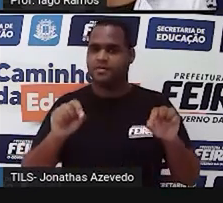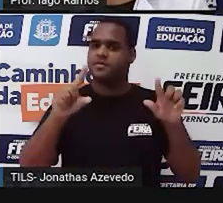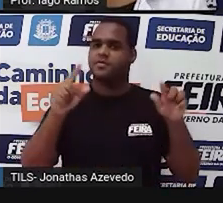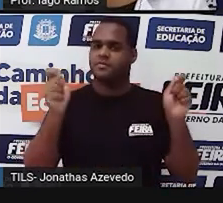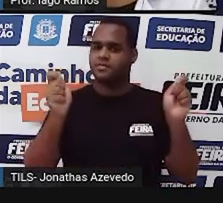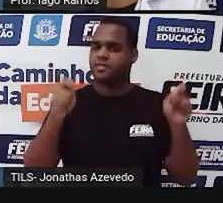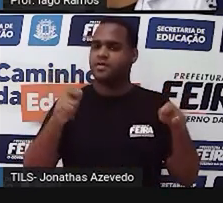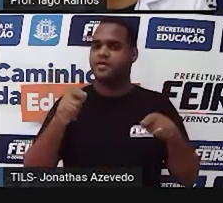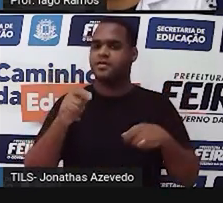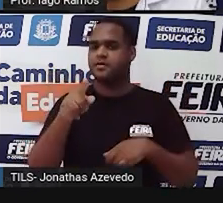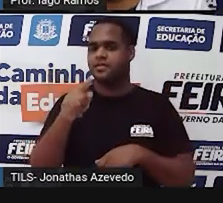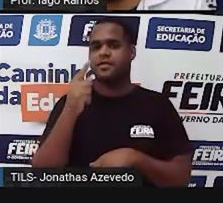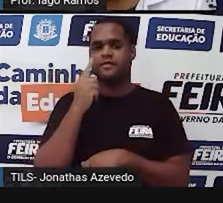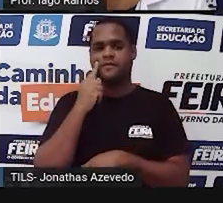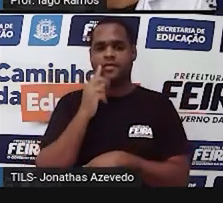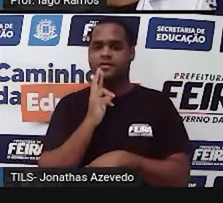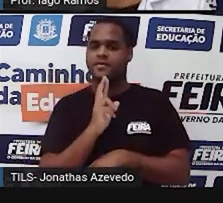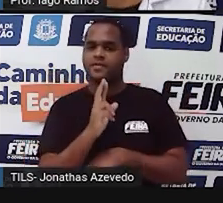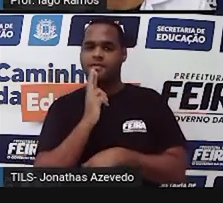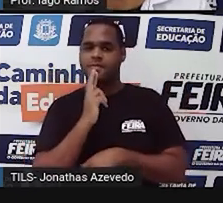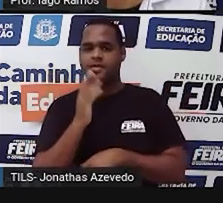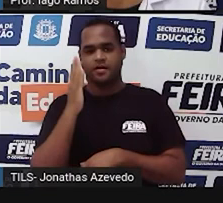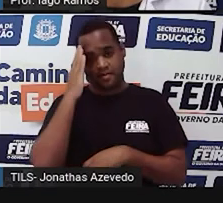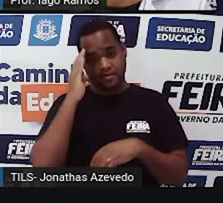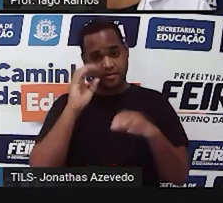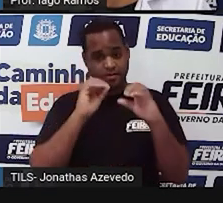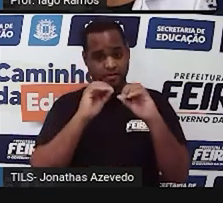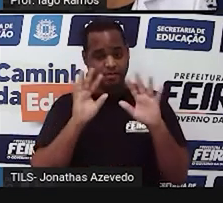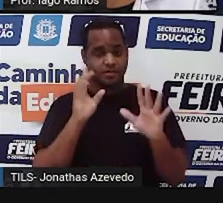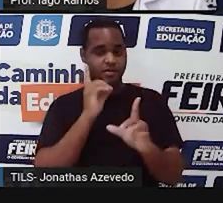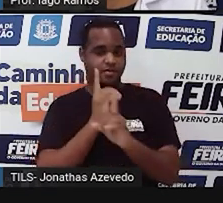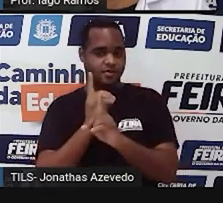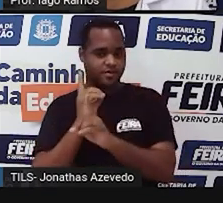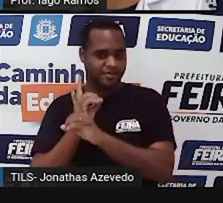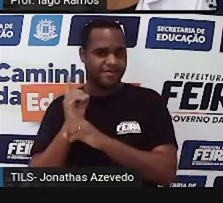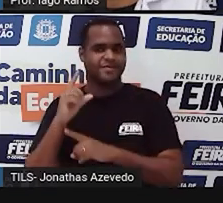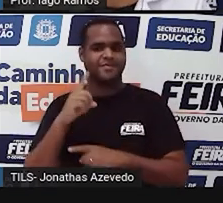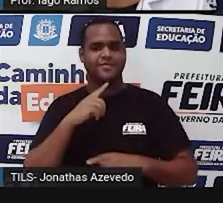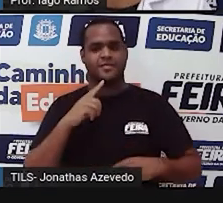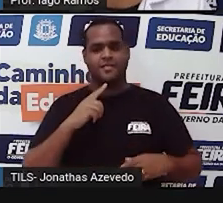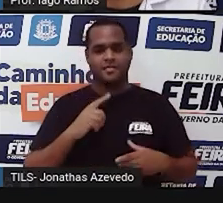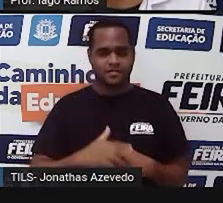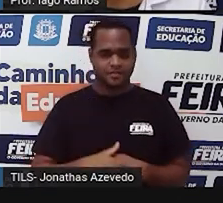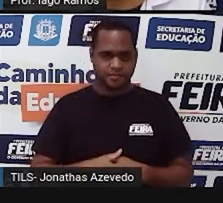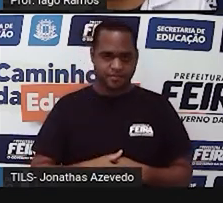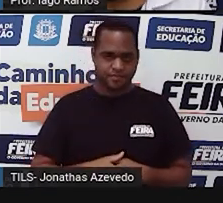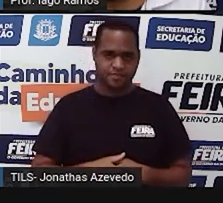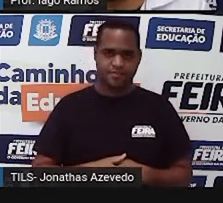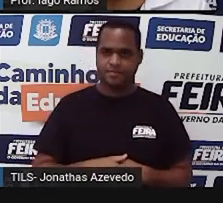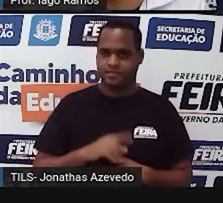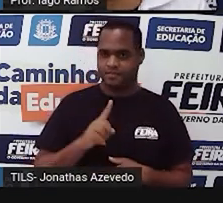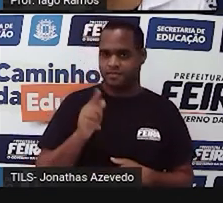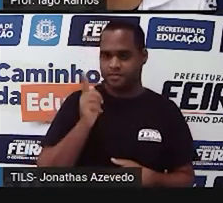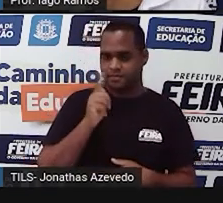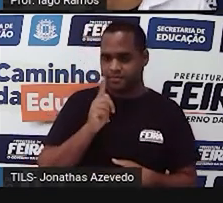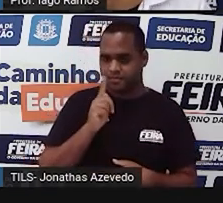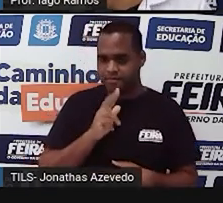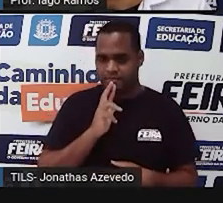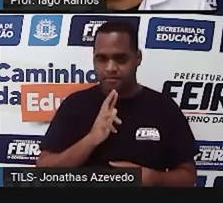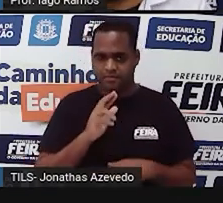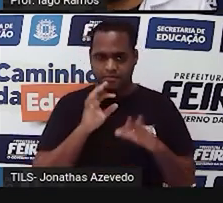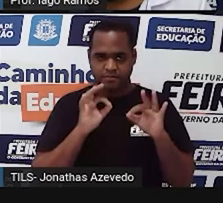para poder encontrar essas respostas, para poder responder esse quiz